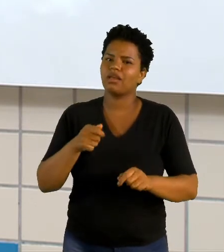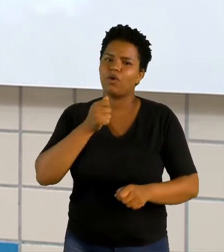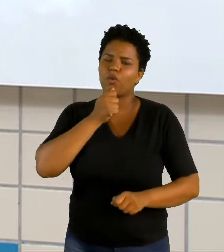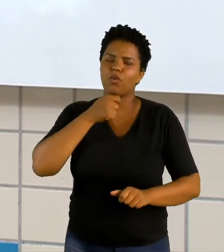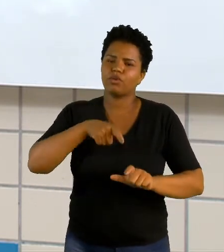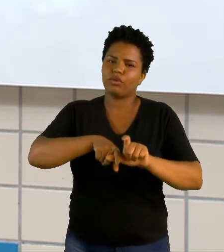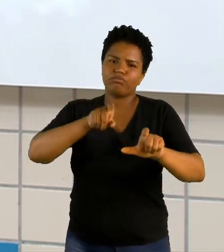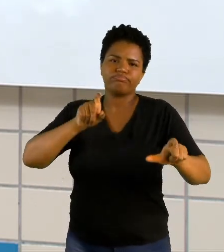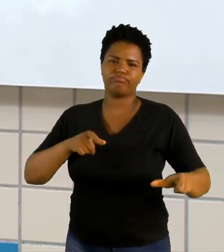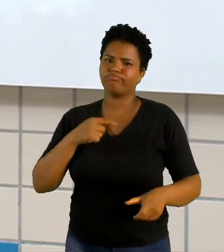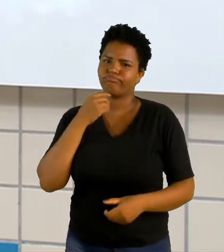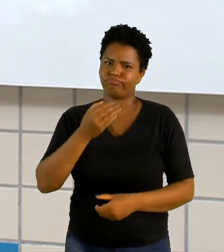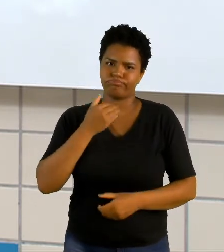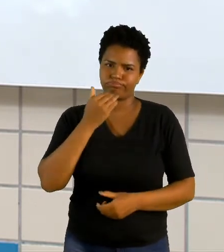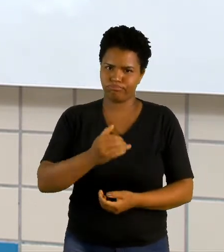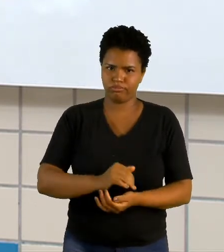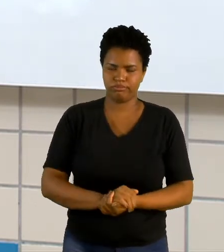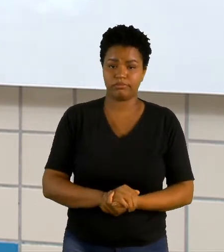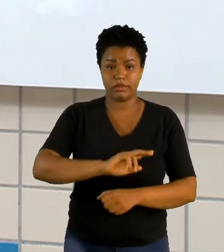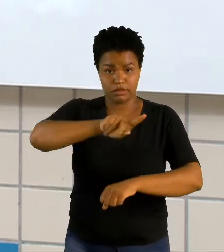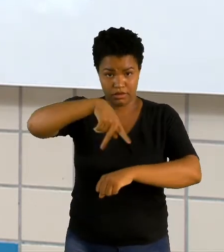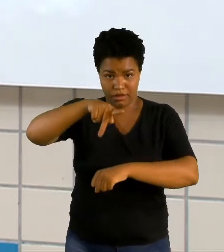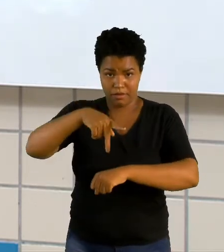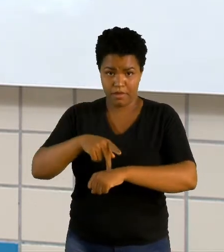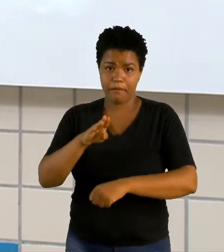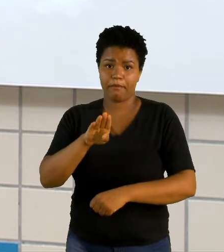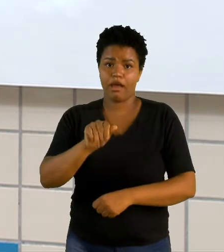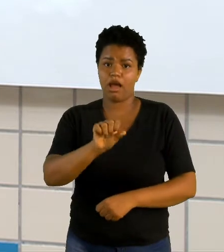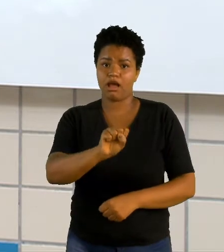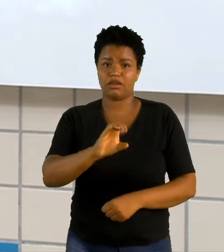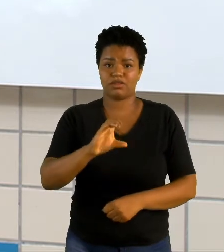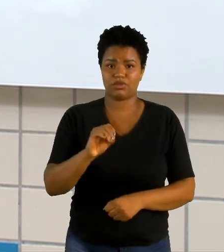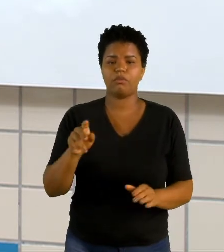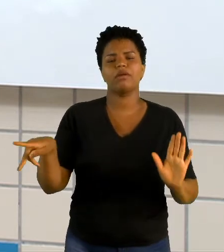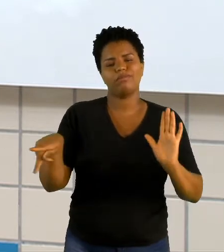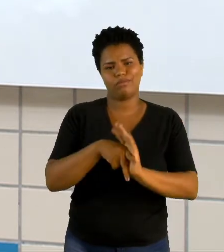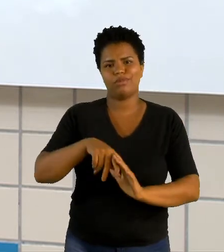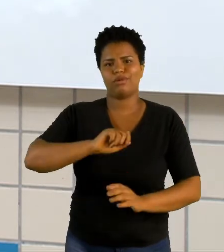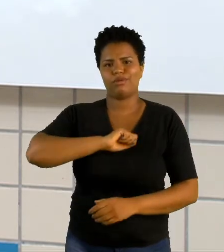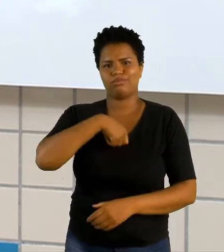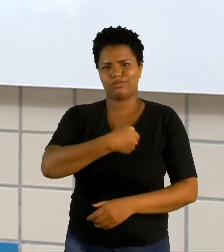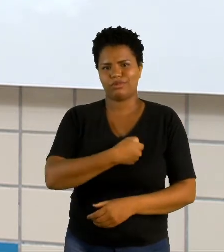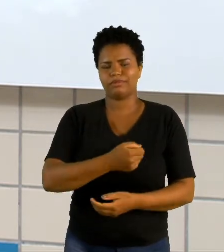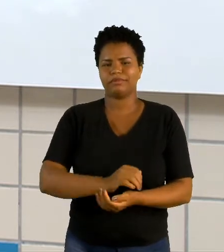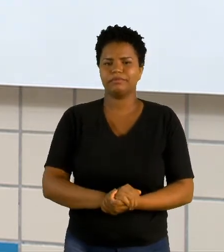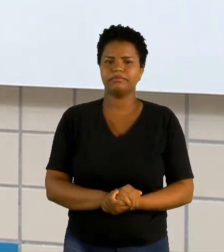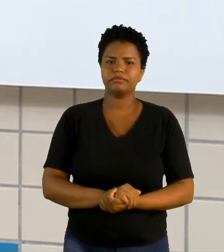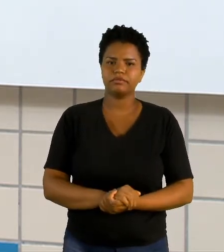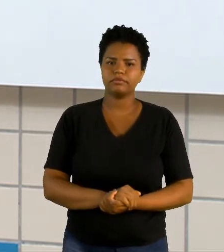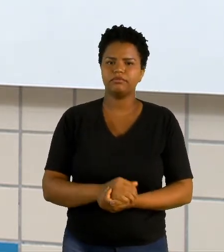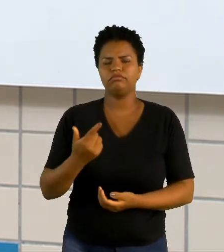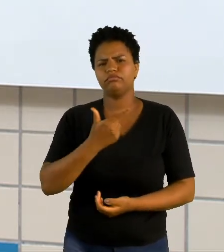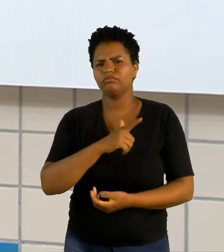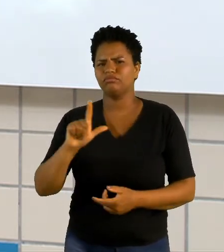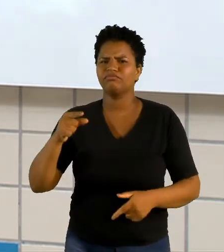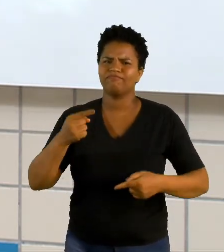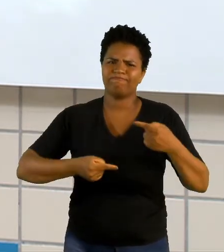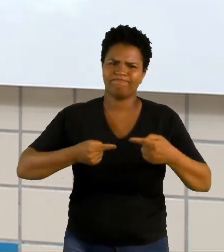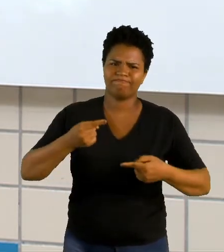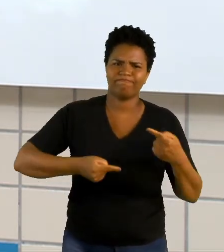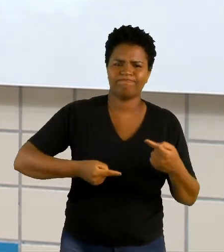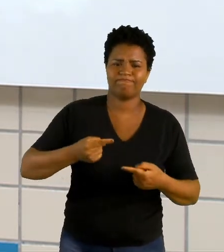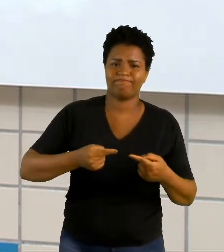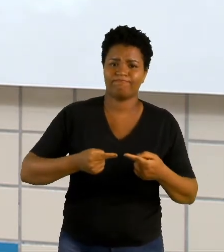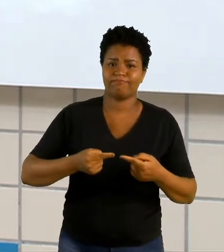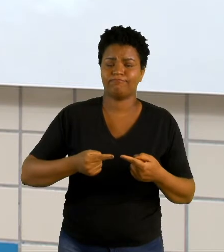independência. É um país, que é o País Básco, mas pertence à Espanha. Eu vou ter outros conflitos, por mais que não